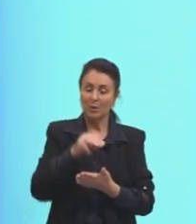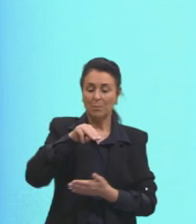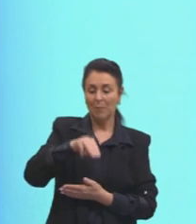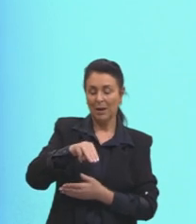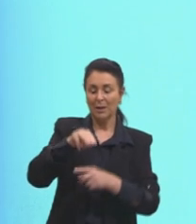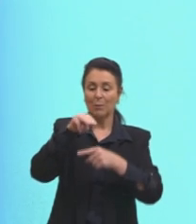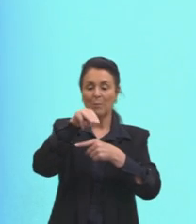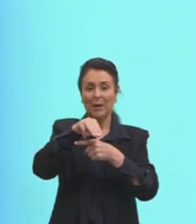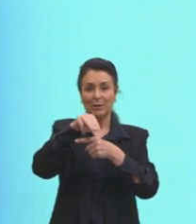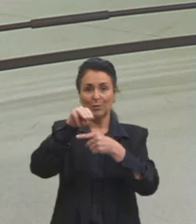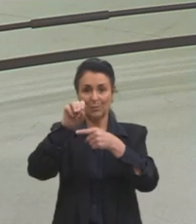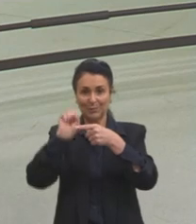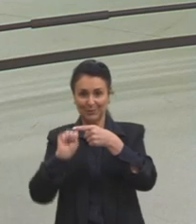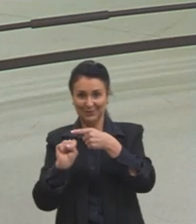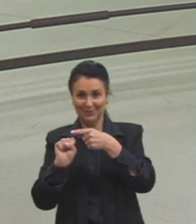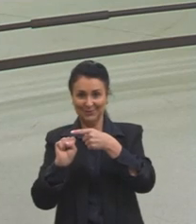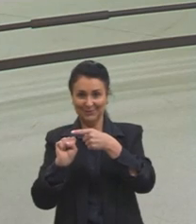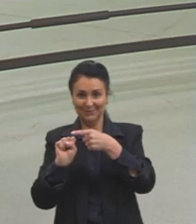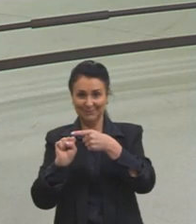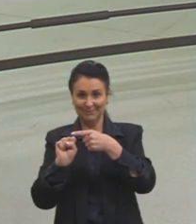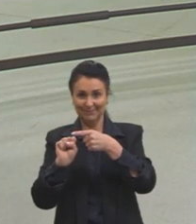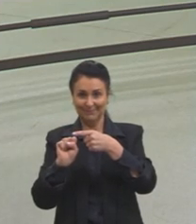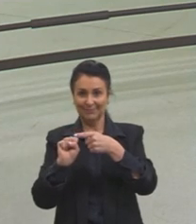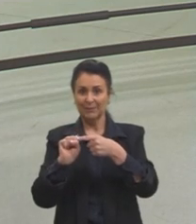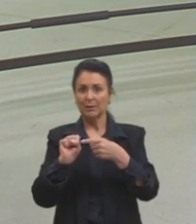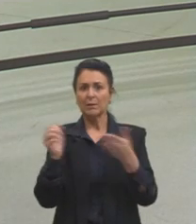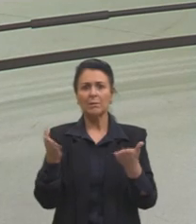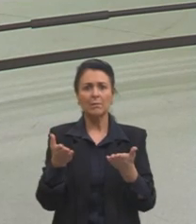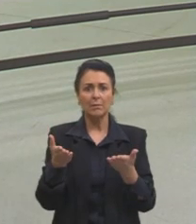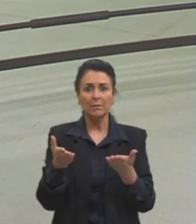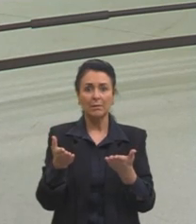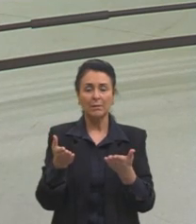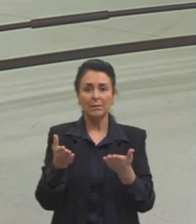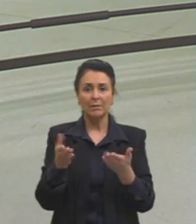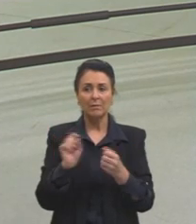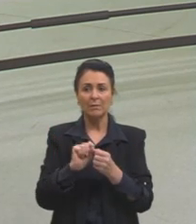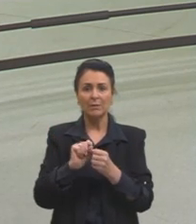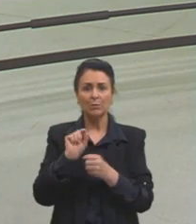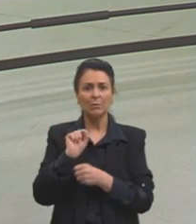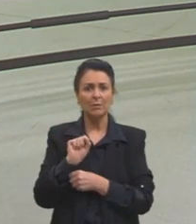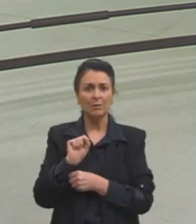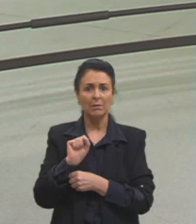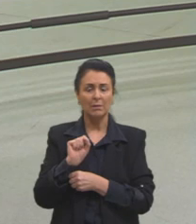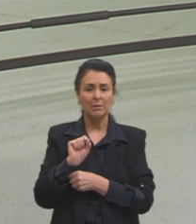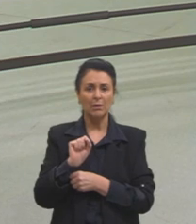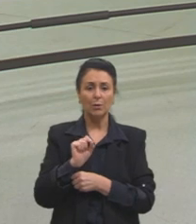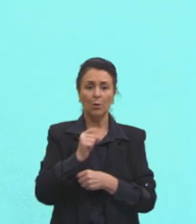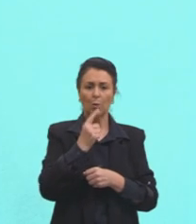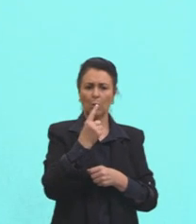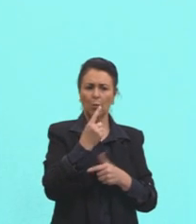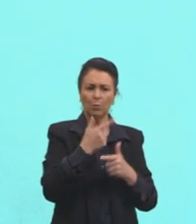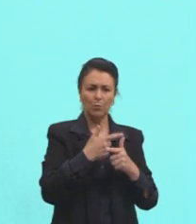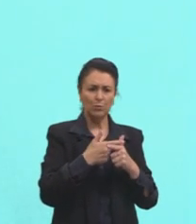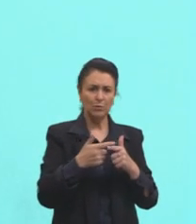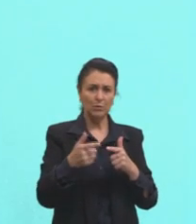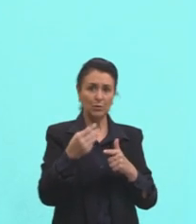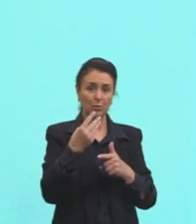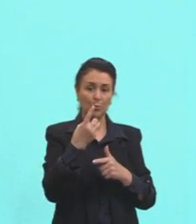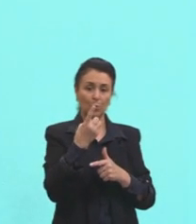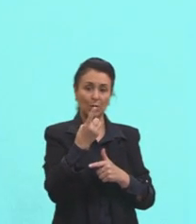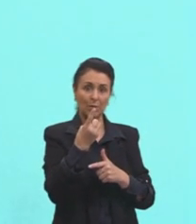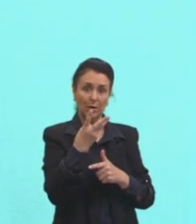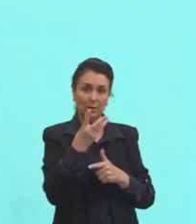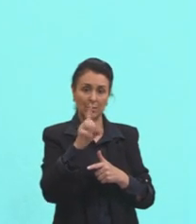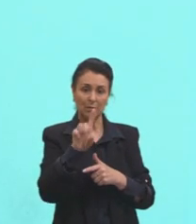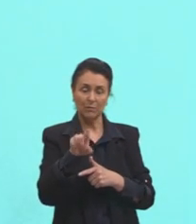segundo aqui, tá? O que vai acontecer aqui, gente, ó? 1 dividido por 3,6